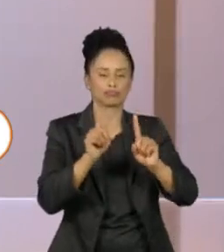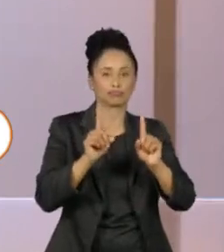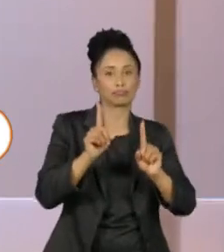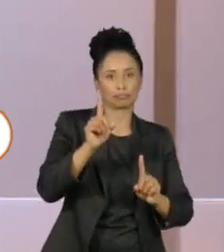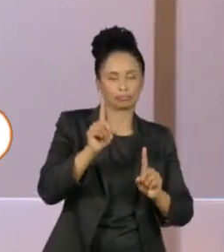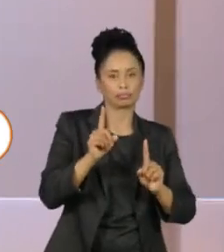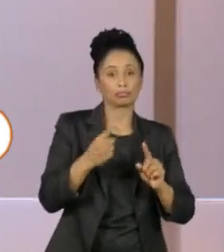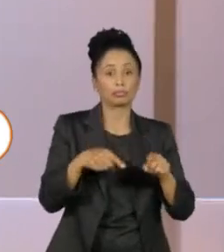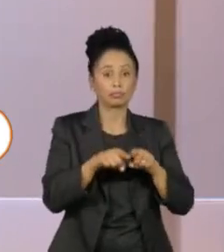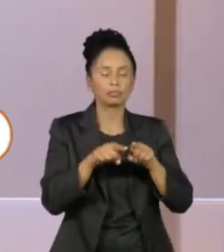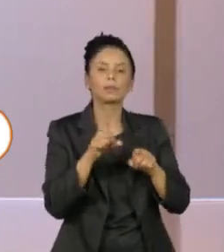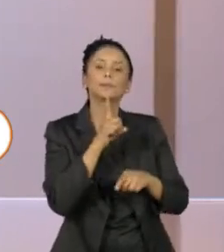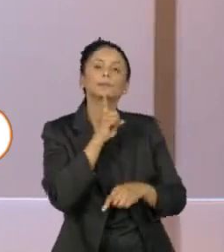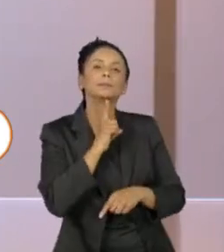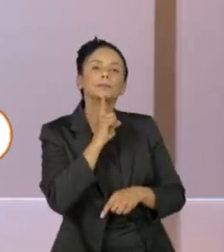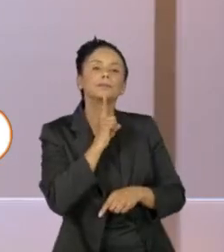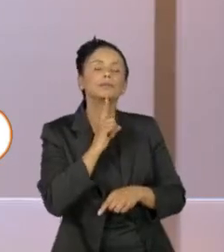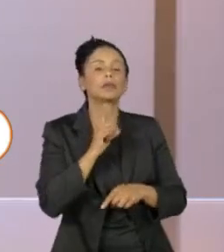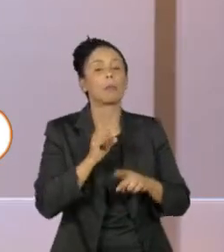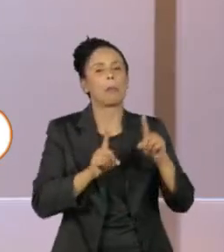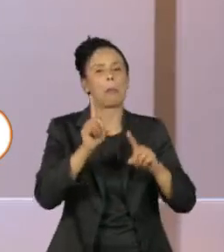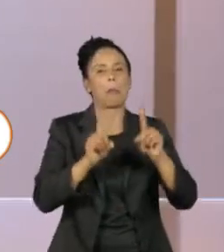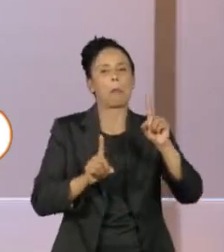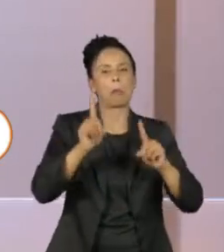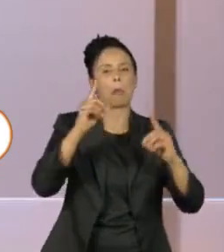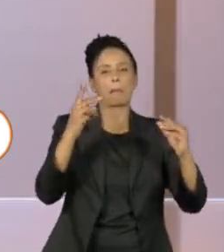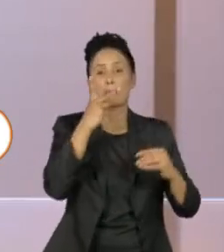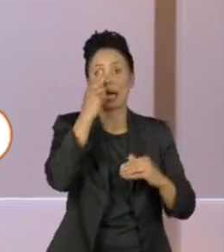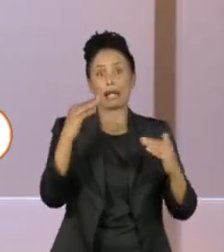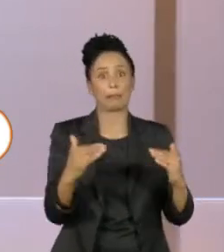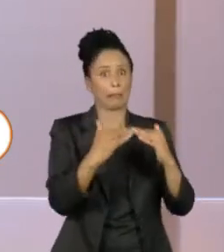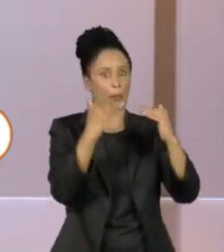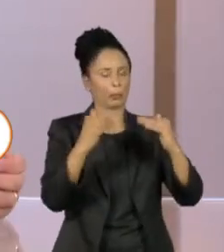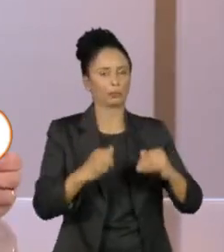Garcia, do PSDB, estão tecnicamente empatados.